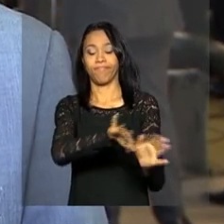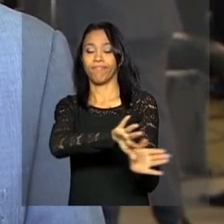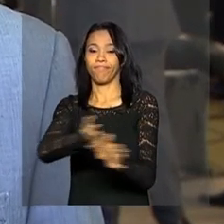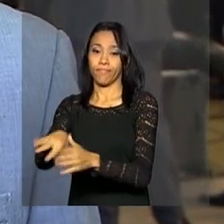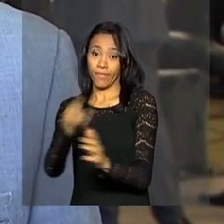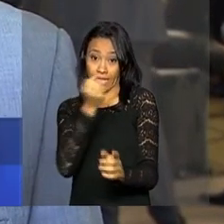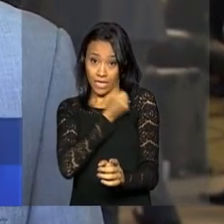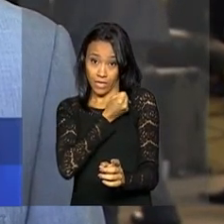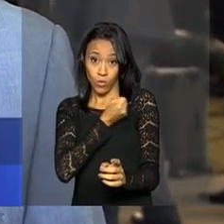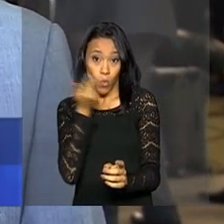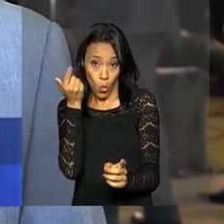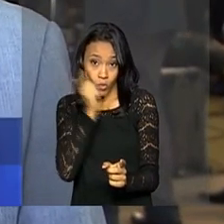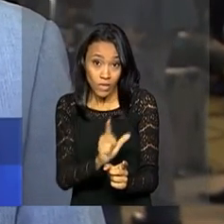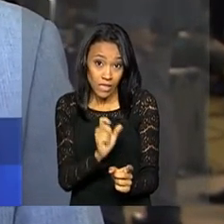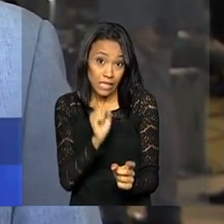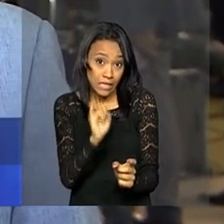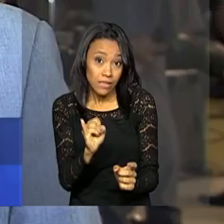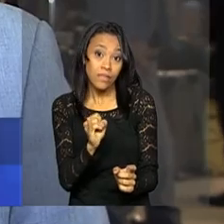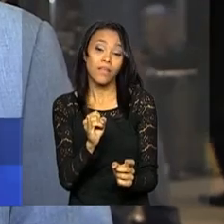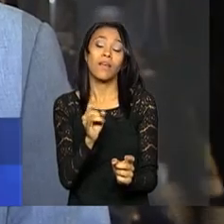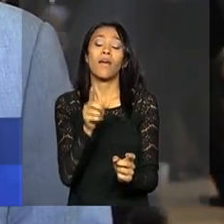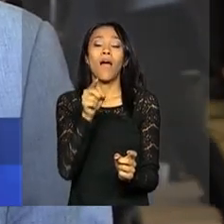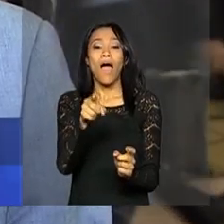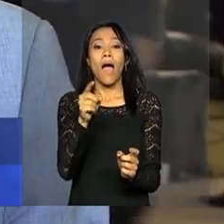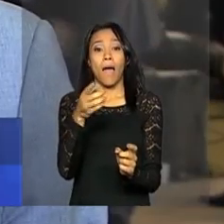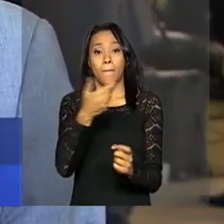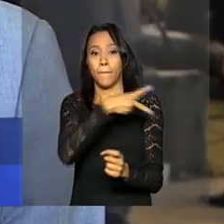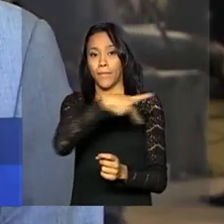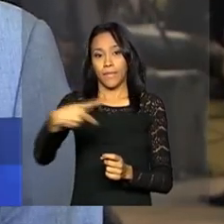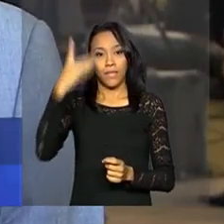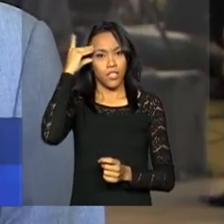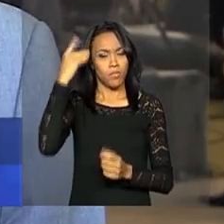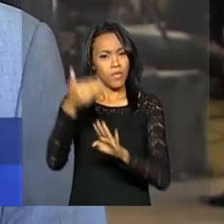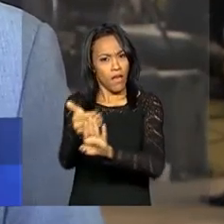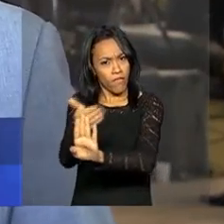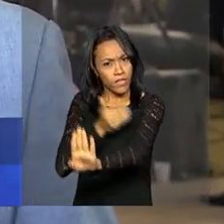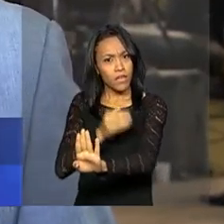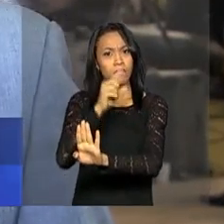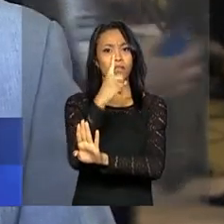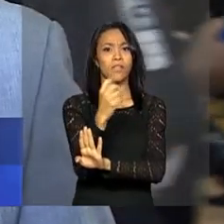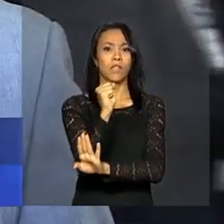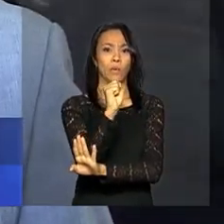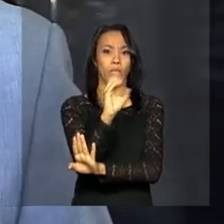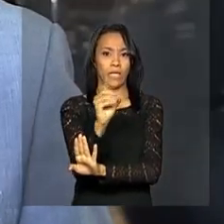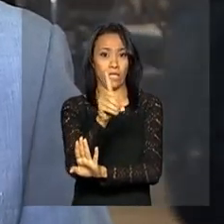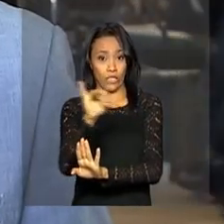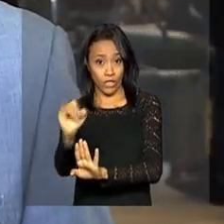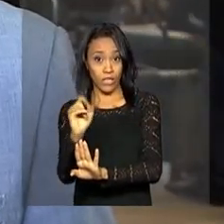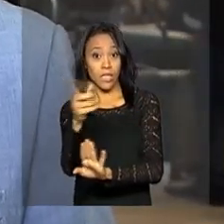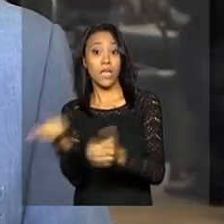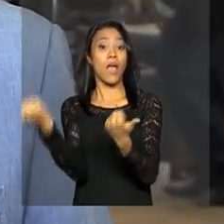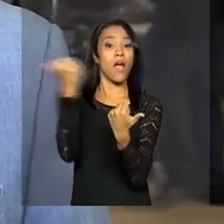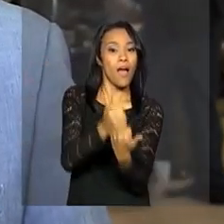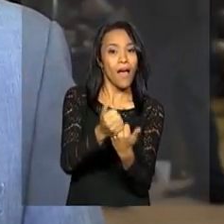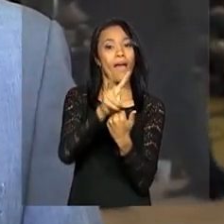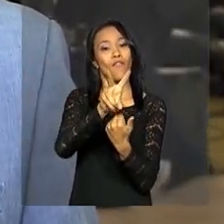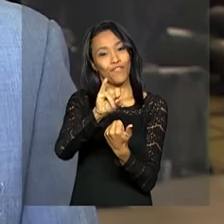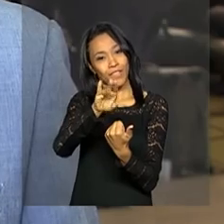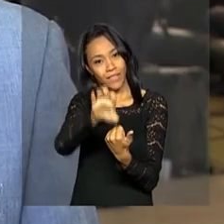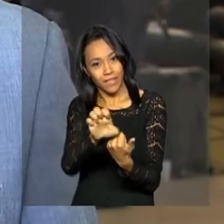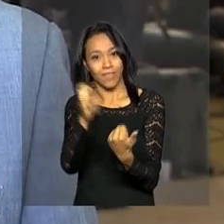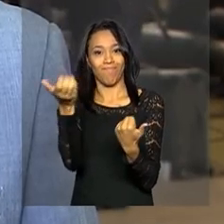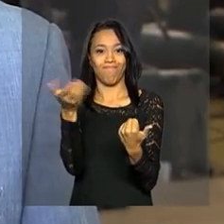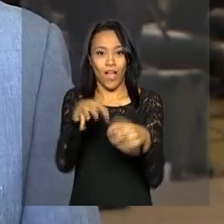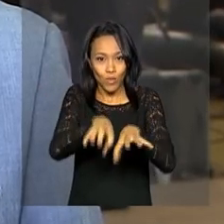número seja alcançado, a presidenta é afastada por 180 dias e assume interinamente o vice Michel Temer. Aí também